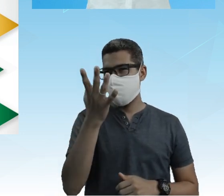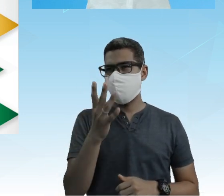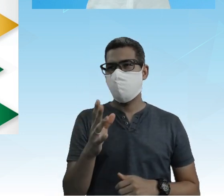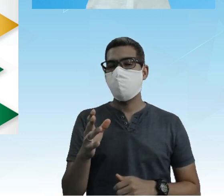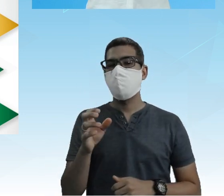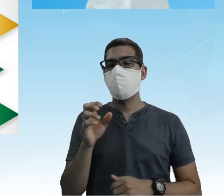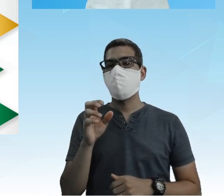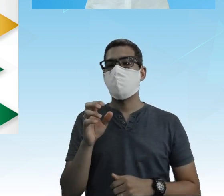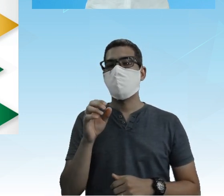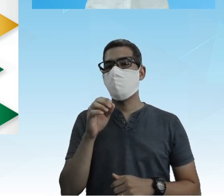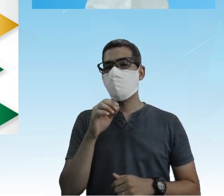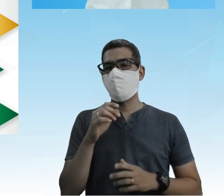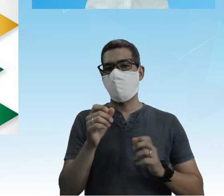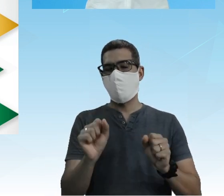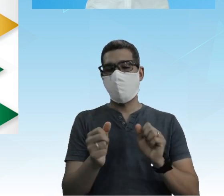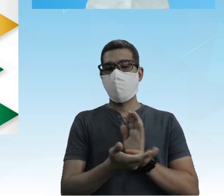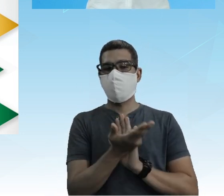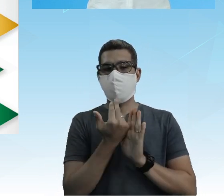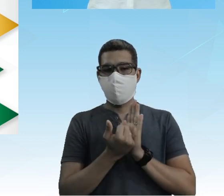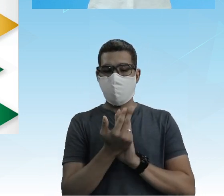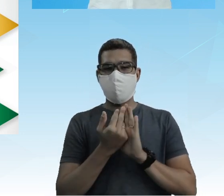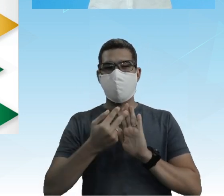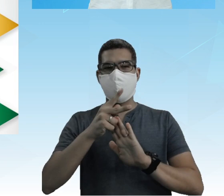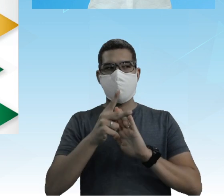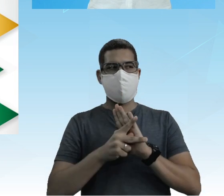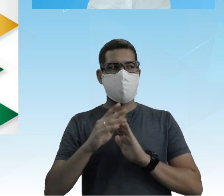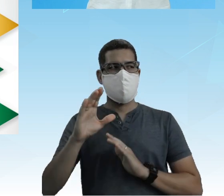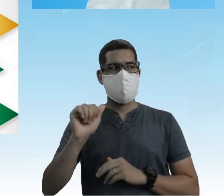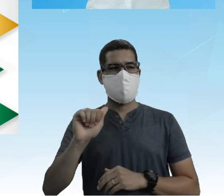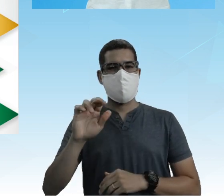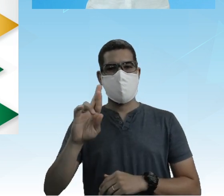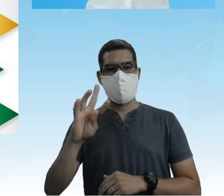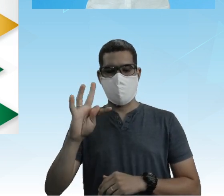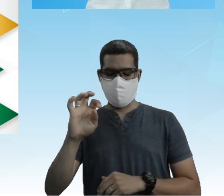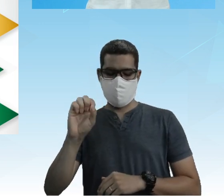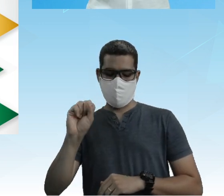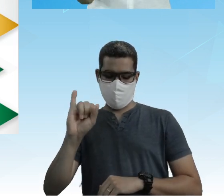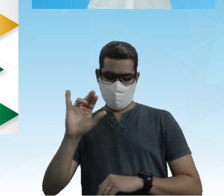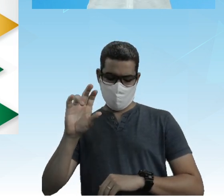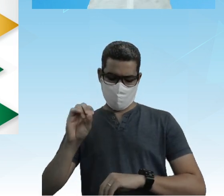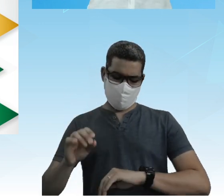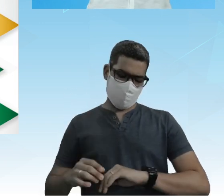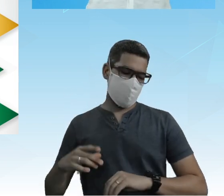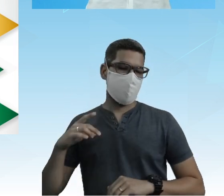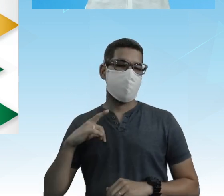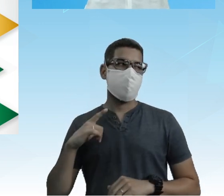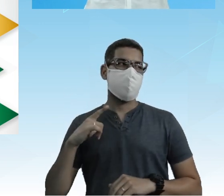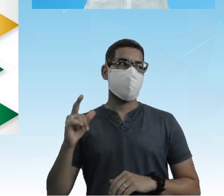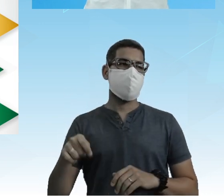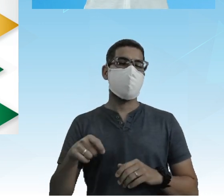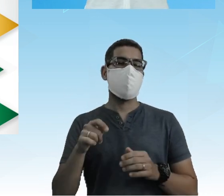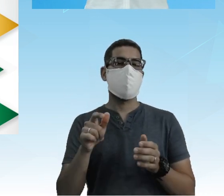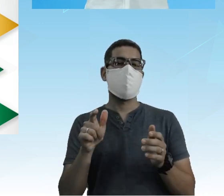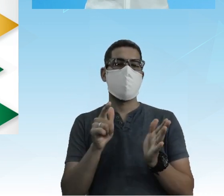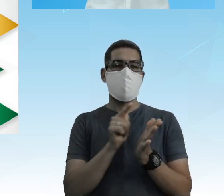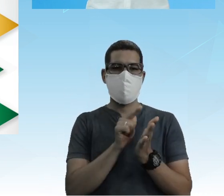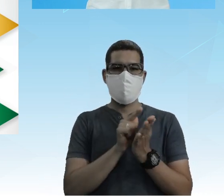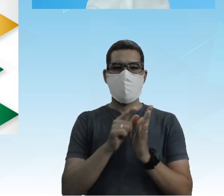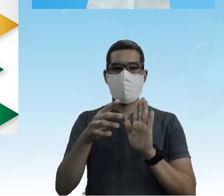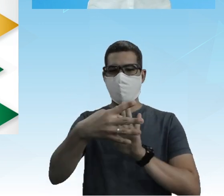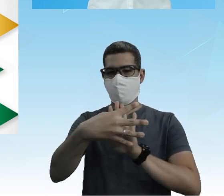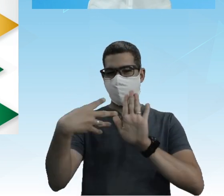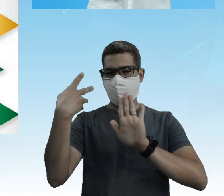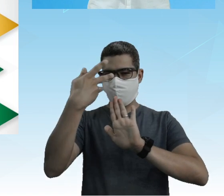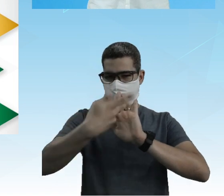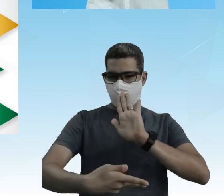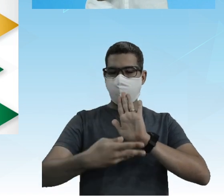você desenha no teu caderno O plano cartesiano Coloca bem direitinho Numa malha quadriculada Se não, um papel aí Quadriculado E